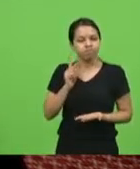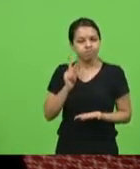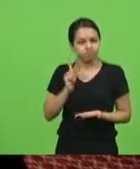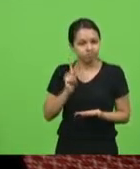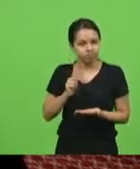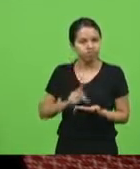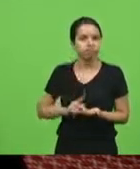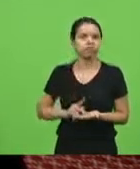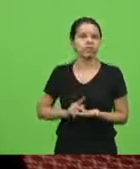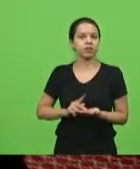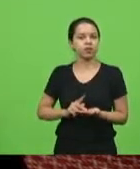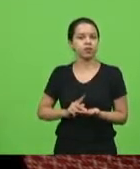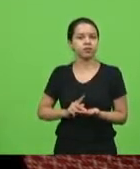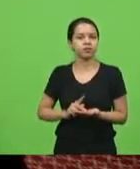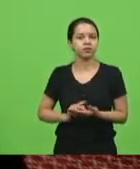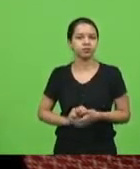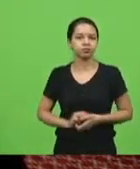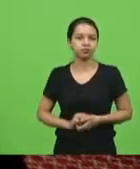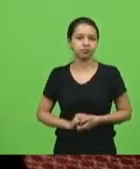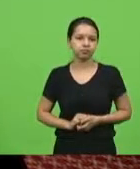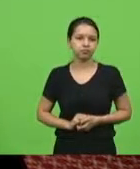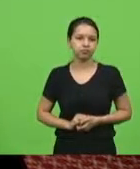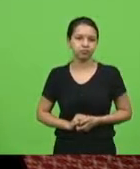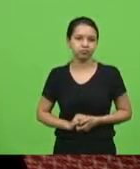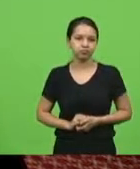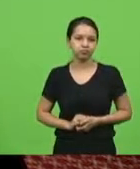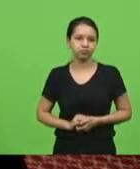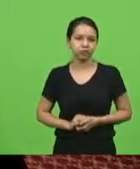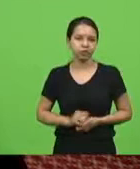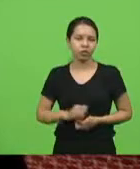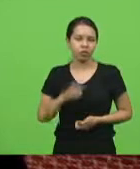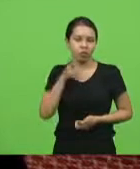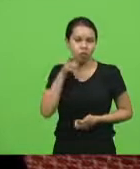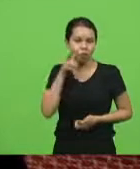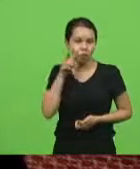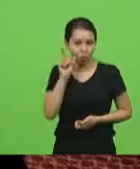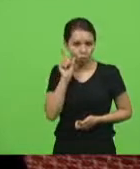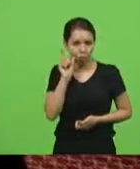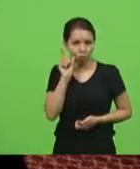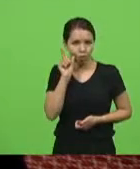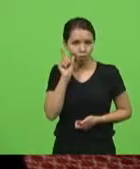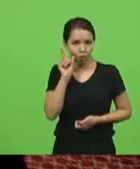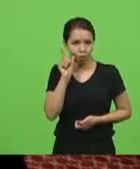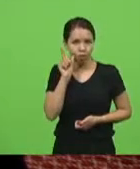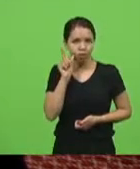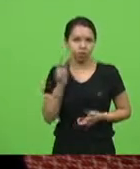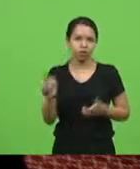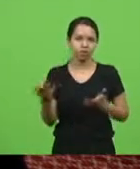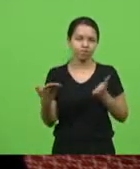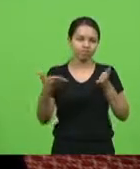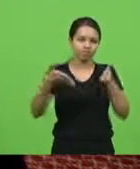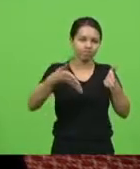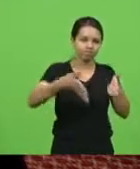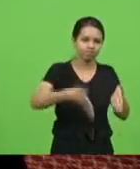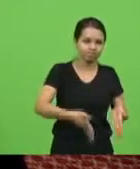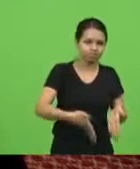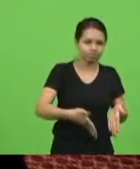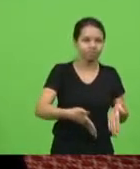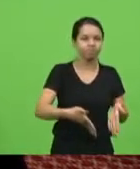ontem, no seu sepultamento, a comoção era muito grande.